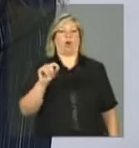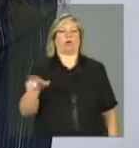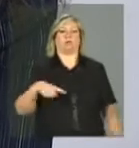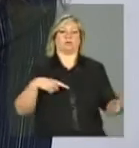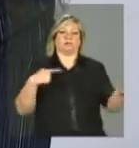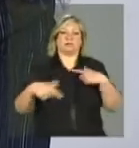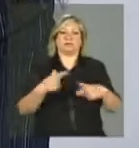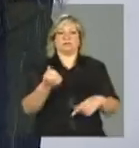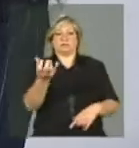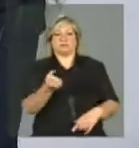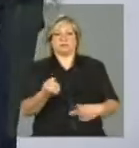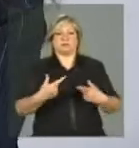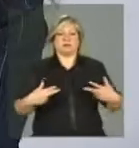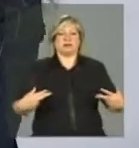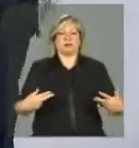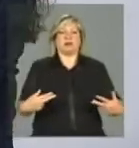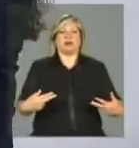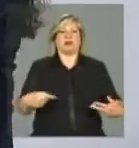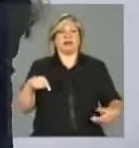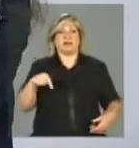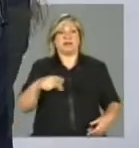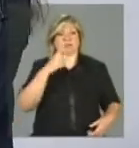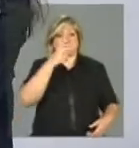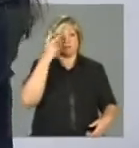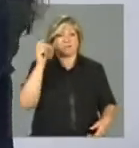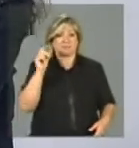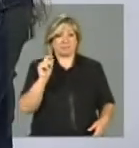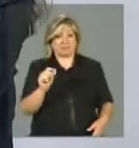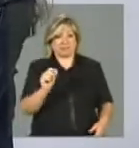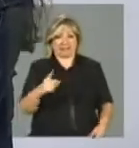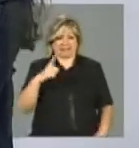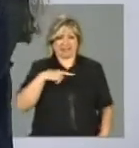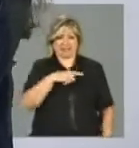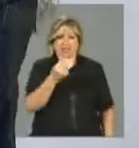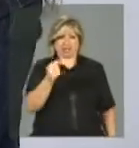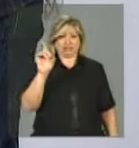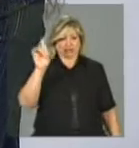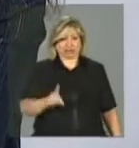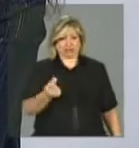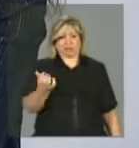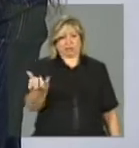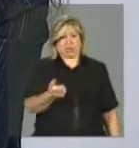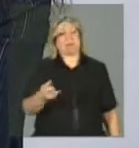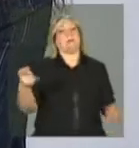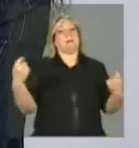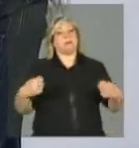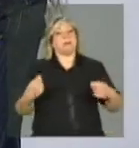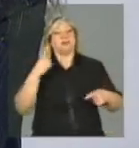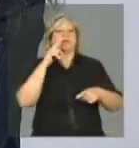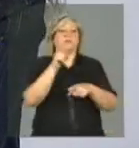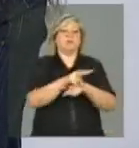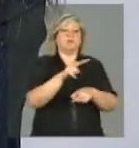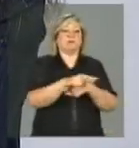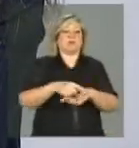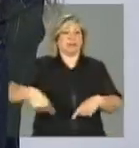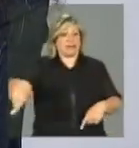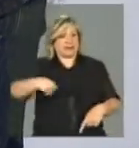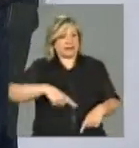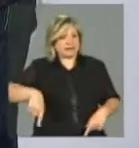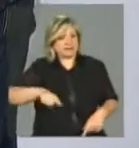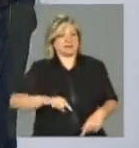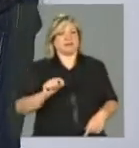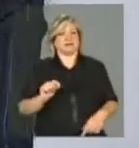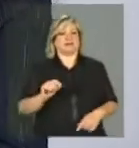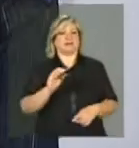Serviços. Então, o sujeito direito a um benefício, ele tem direito a um acompanhamento pelos serviços socioassistenciais